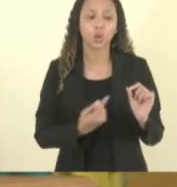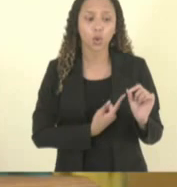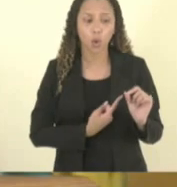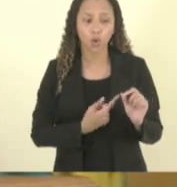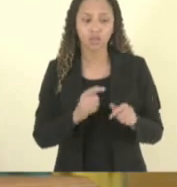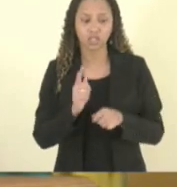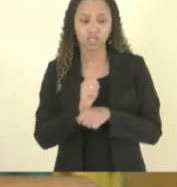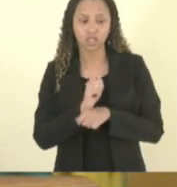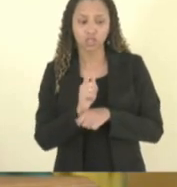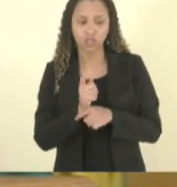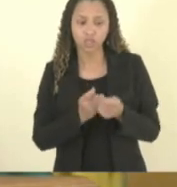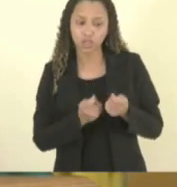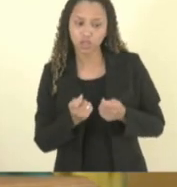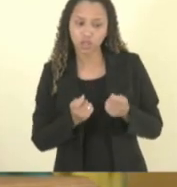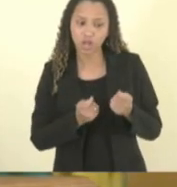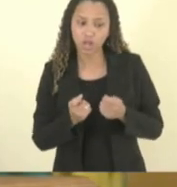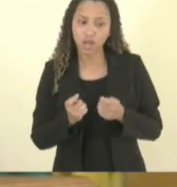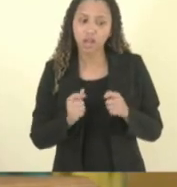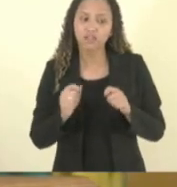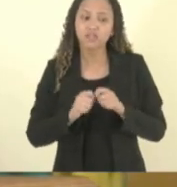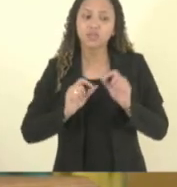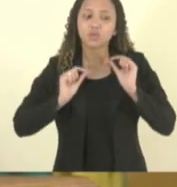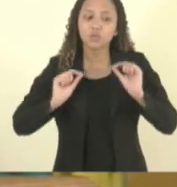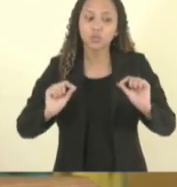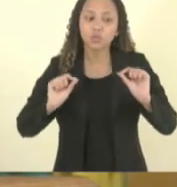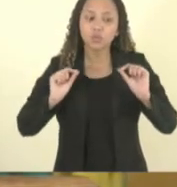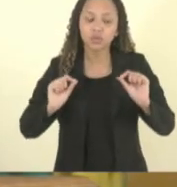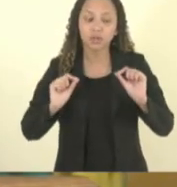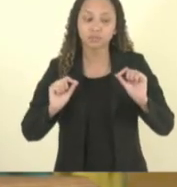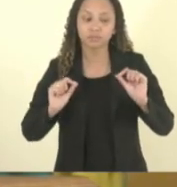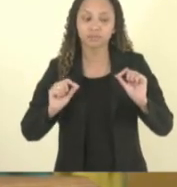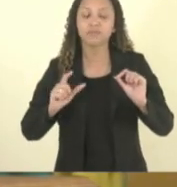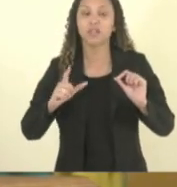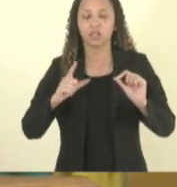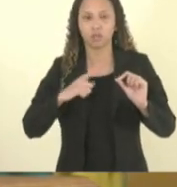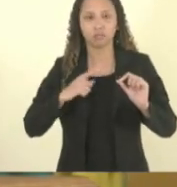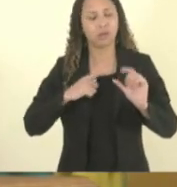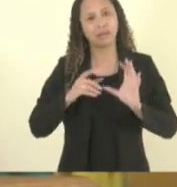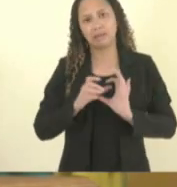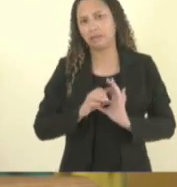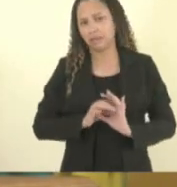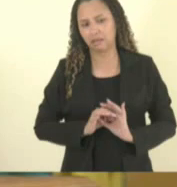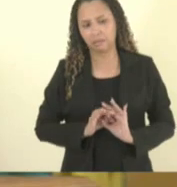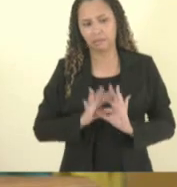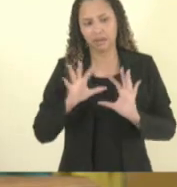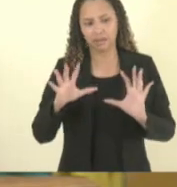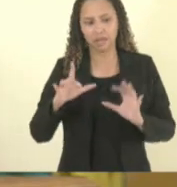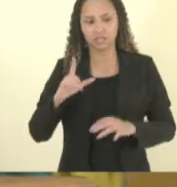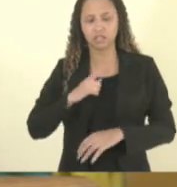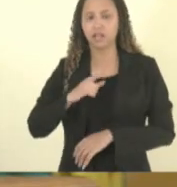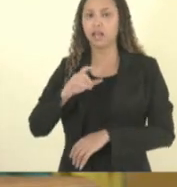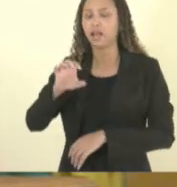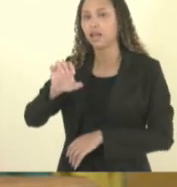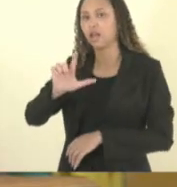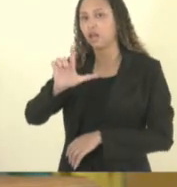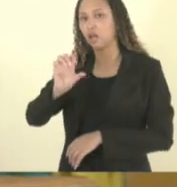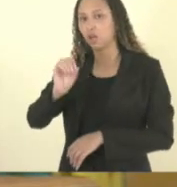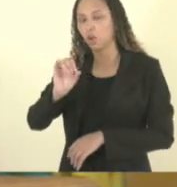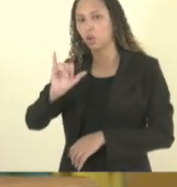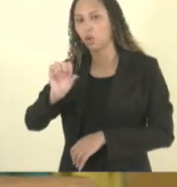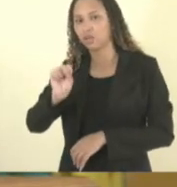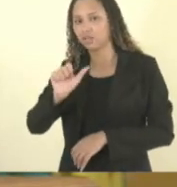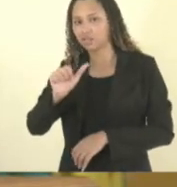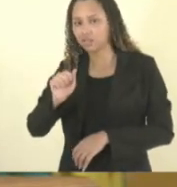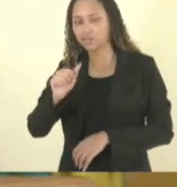temos feito primeiro a gente tem porta aberta a Heloísa é uma mãe ela esteve aqui